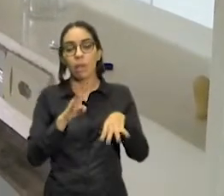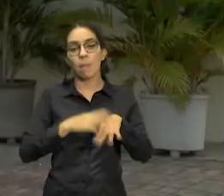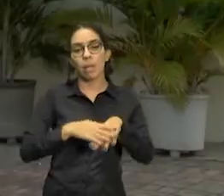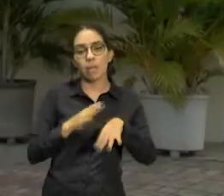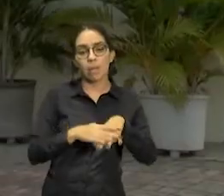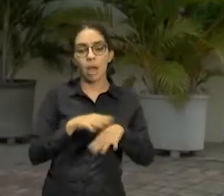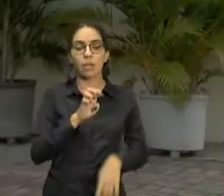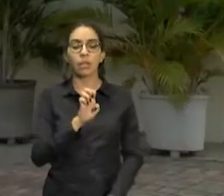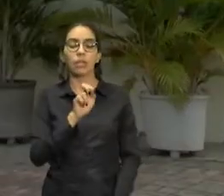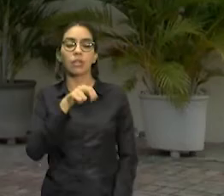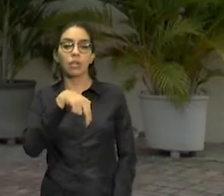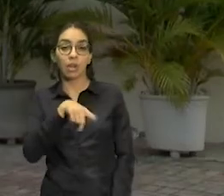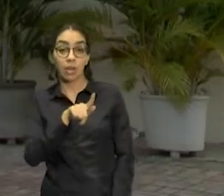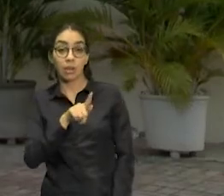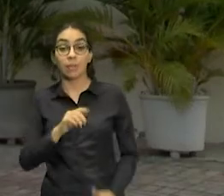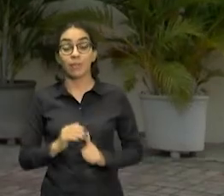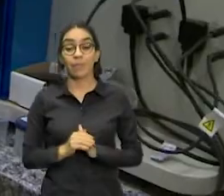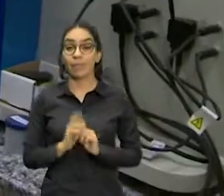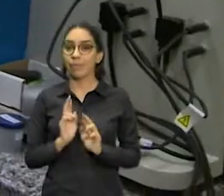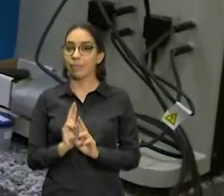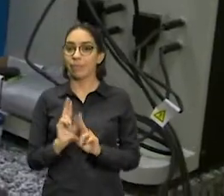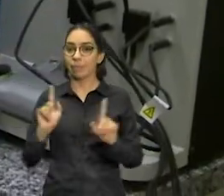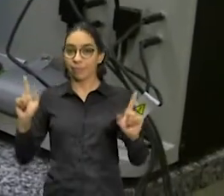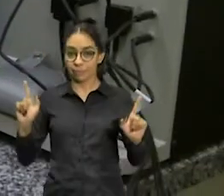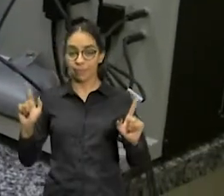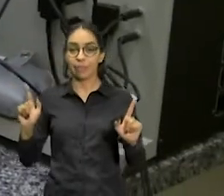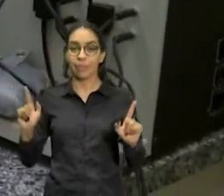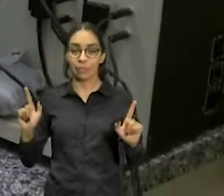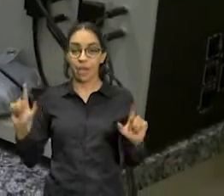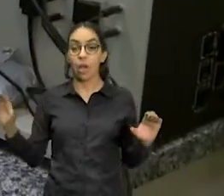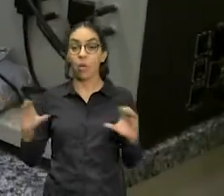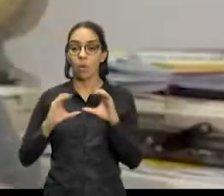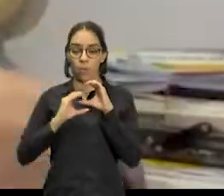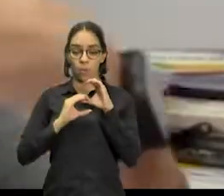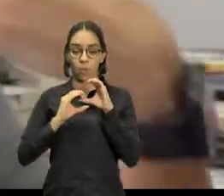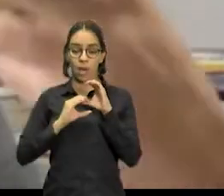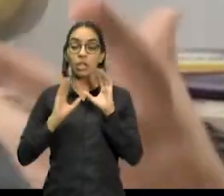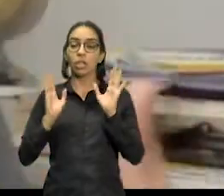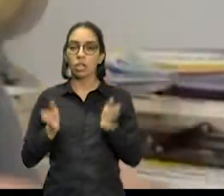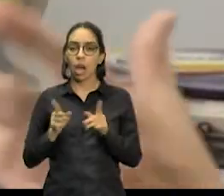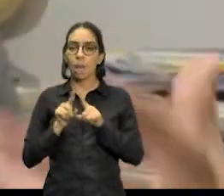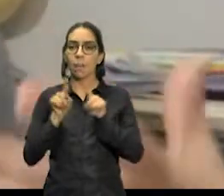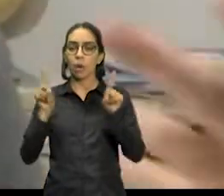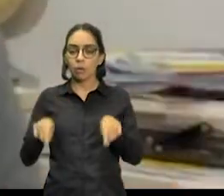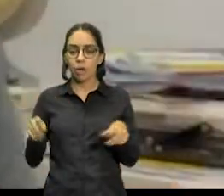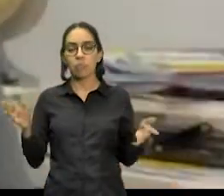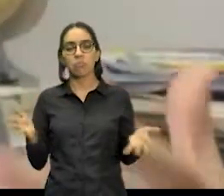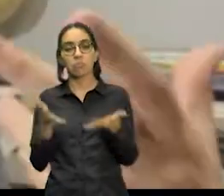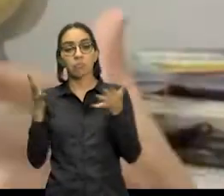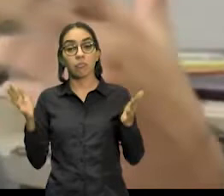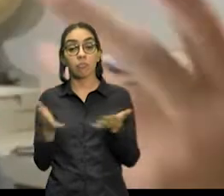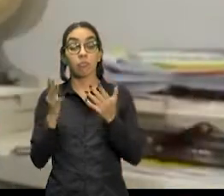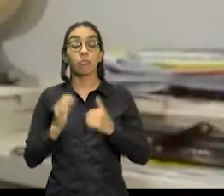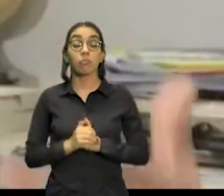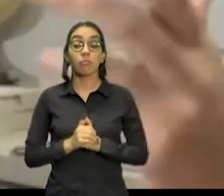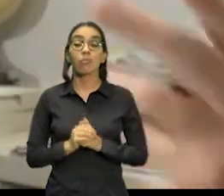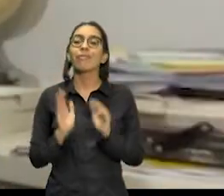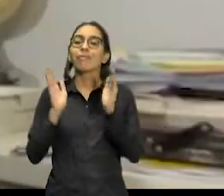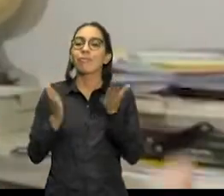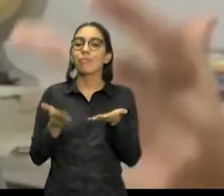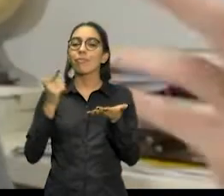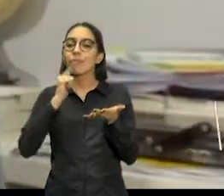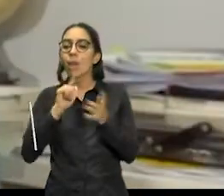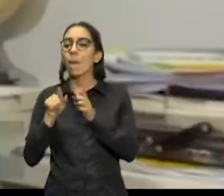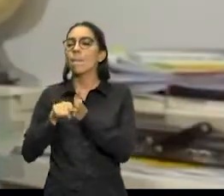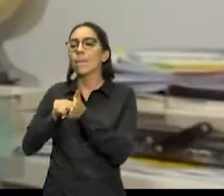realidade, a Universidade Federal do Estado tem investido em ações de incentivo. Conseguiu dar luz às pesquisas que são